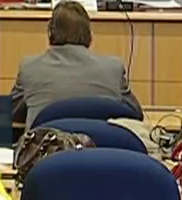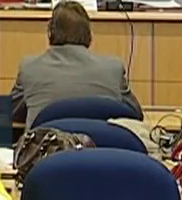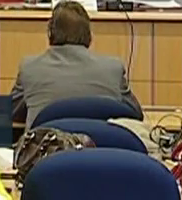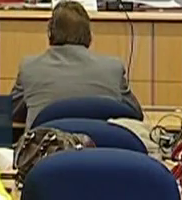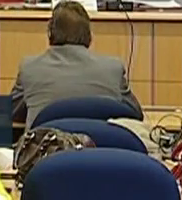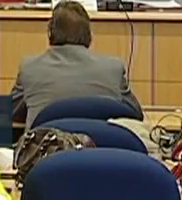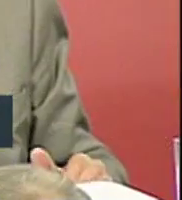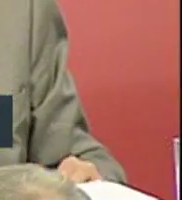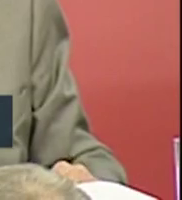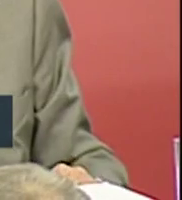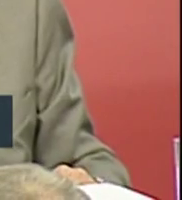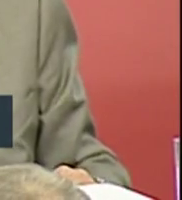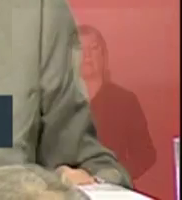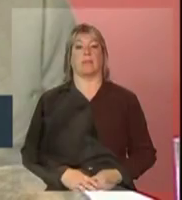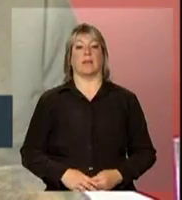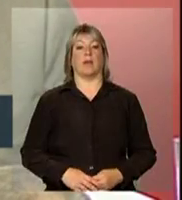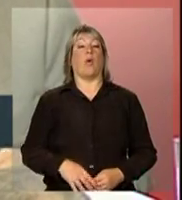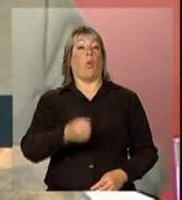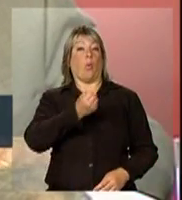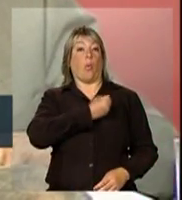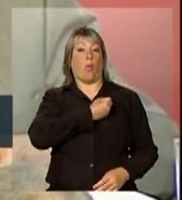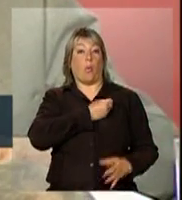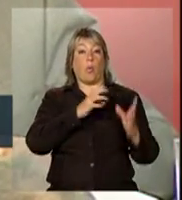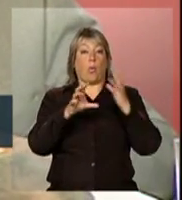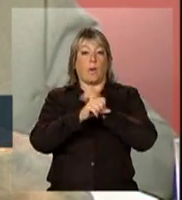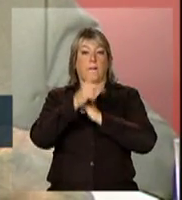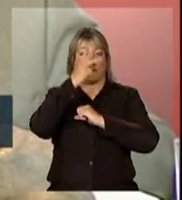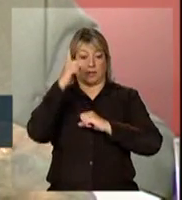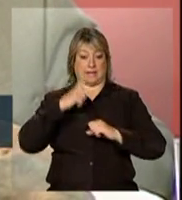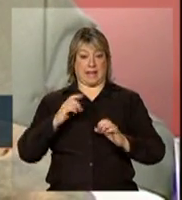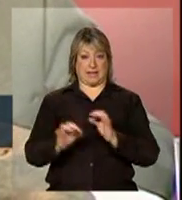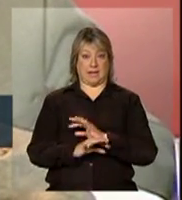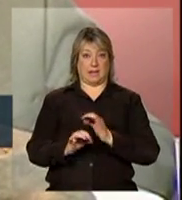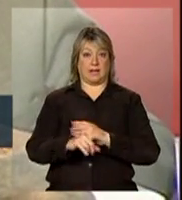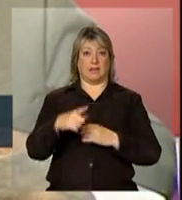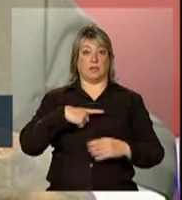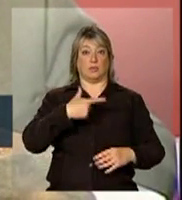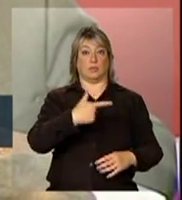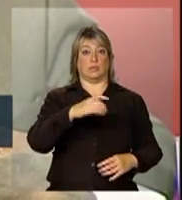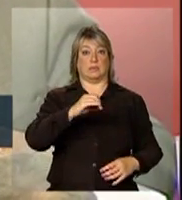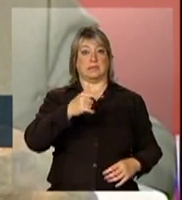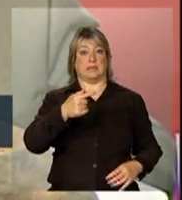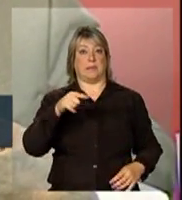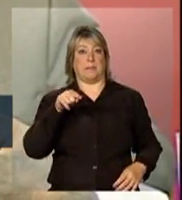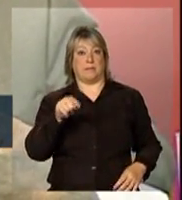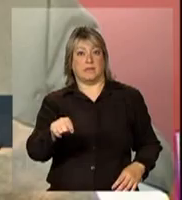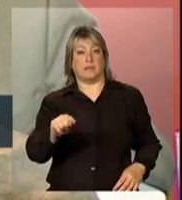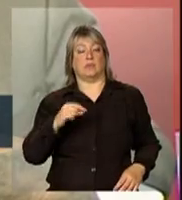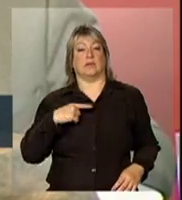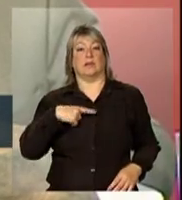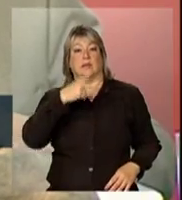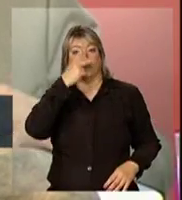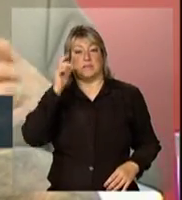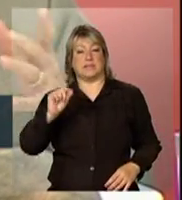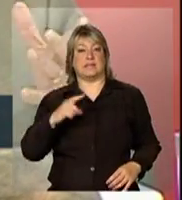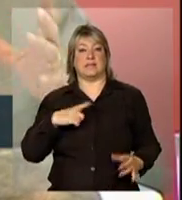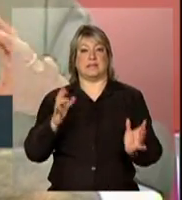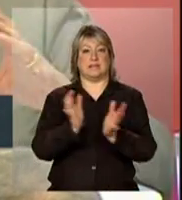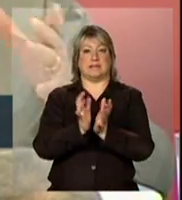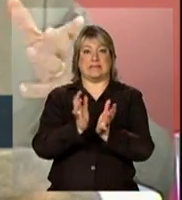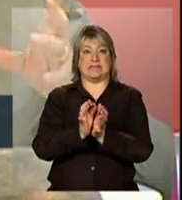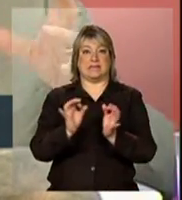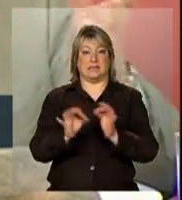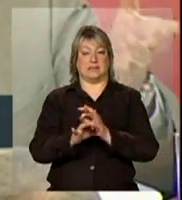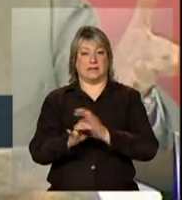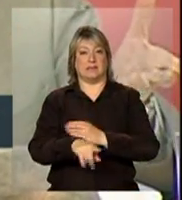Só desculpa, o número de pessoas em tratamento, 217 mil pessoas em tratamento hoje no Brasil, porque tem uns que